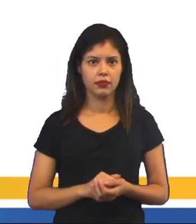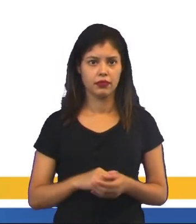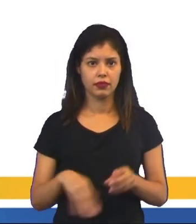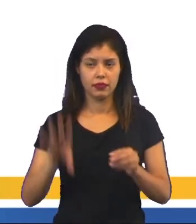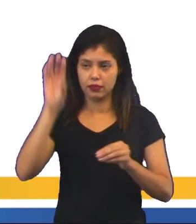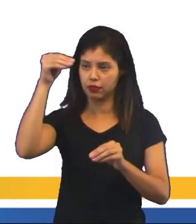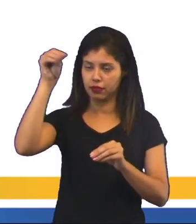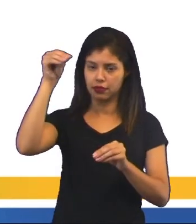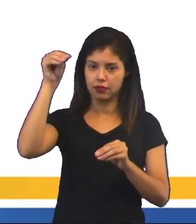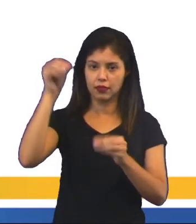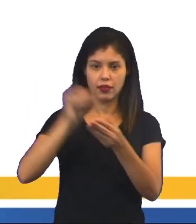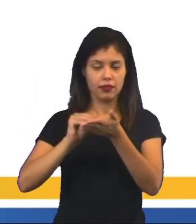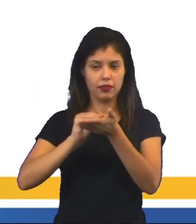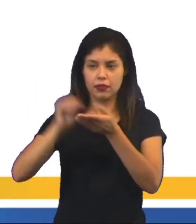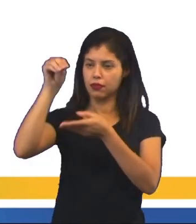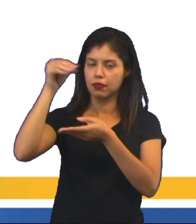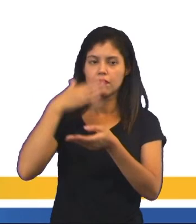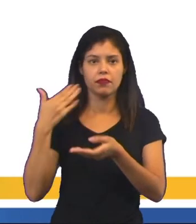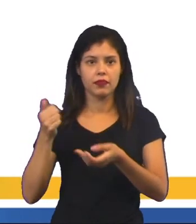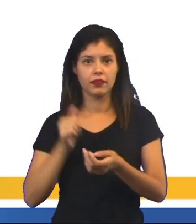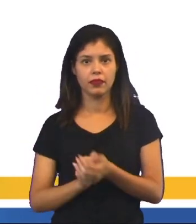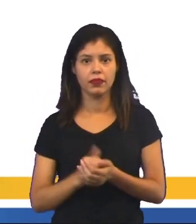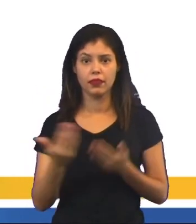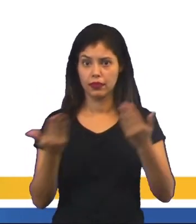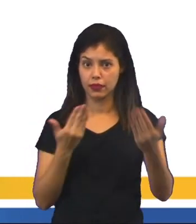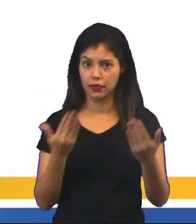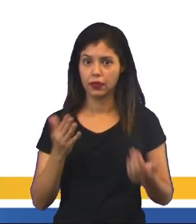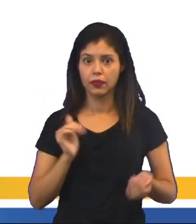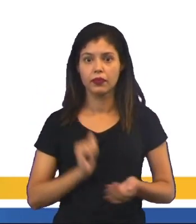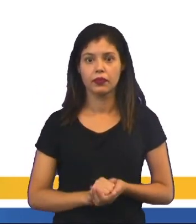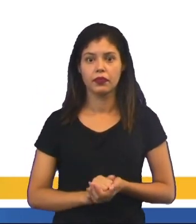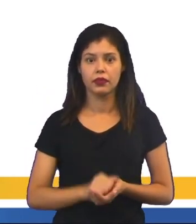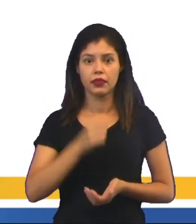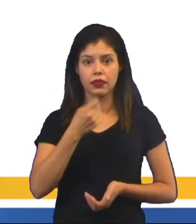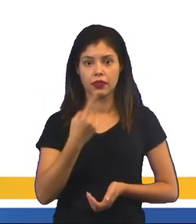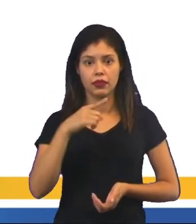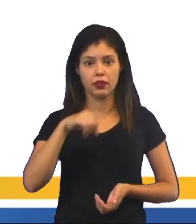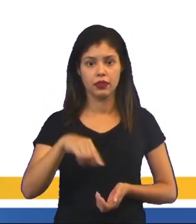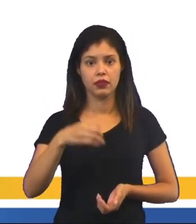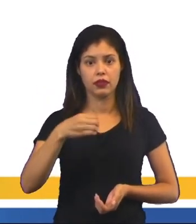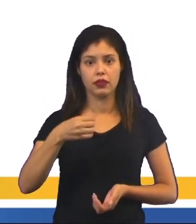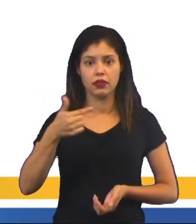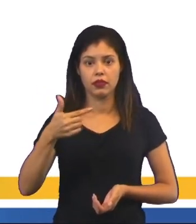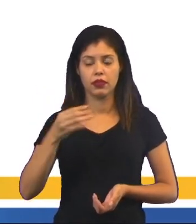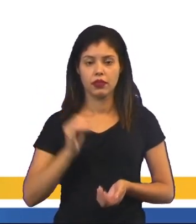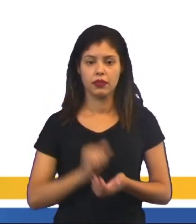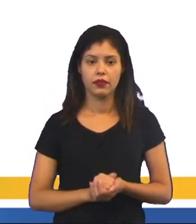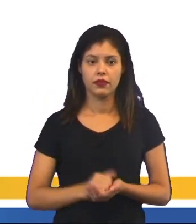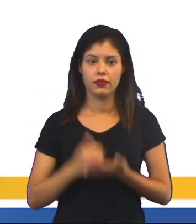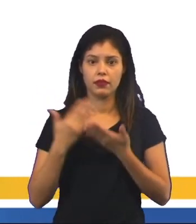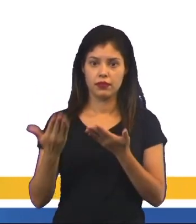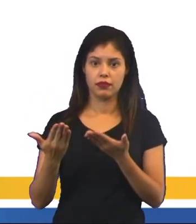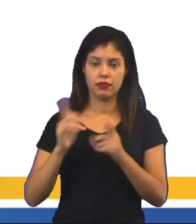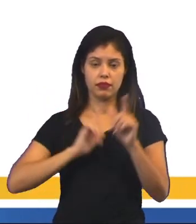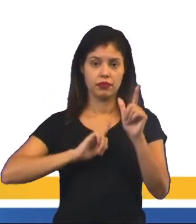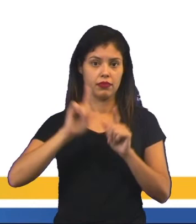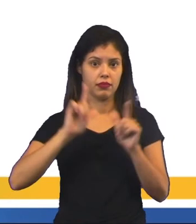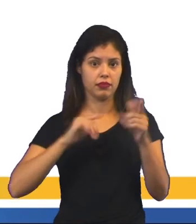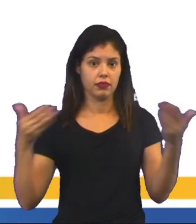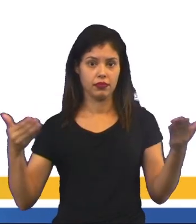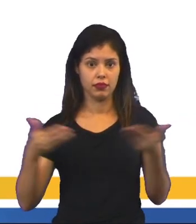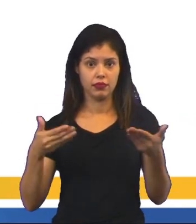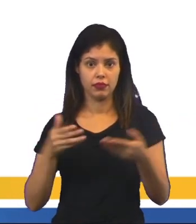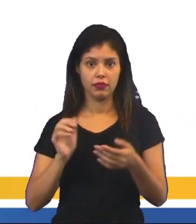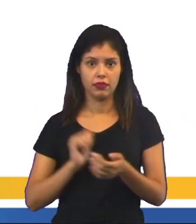bombril na antena para o sinal ficar melhor. E aí você compara aí, de 1926, para essa TV analógica, para as